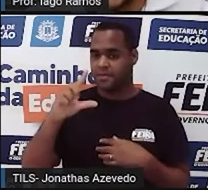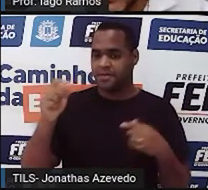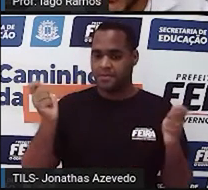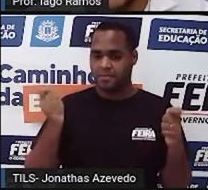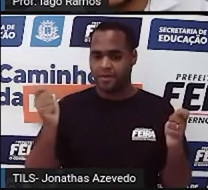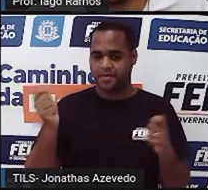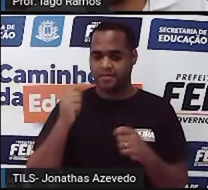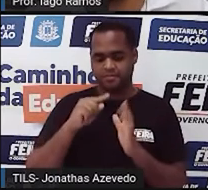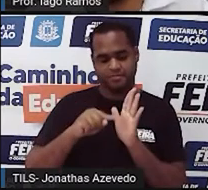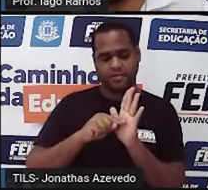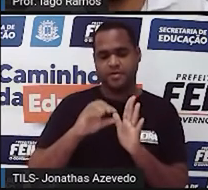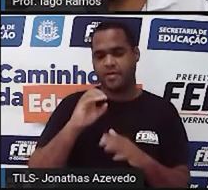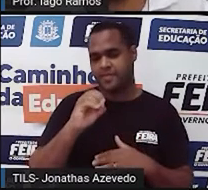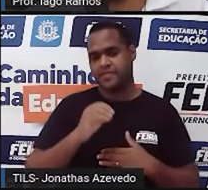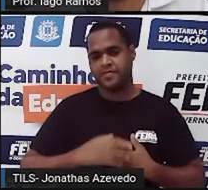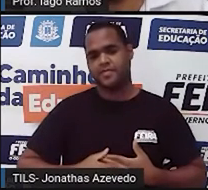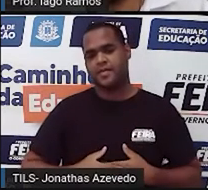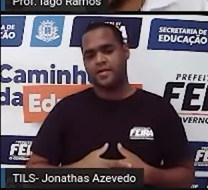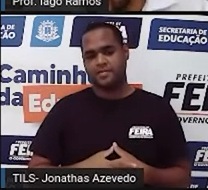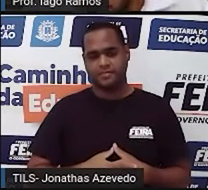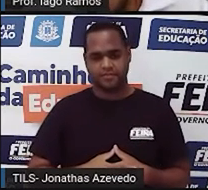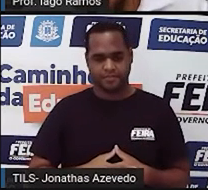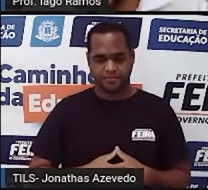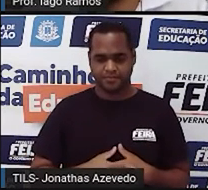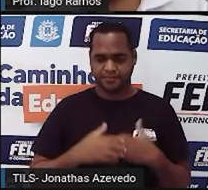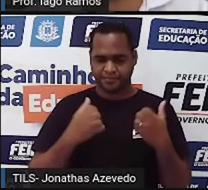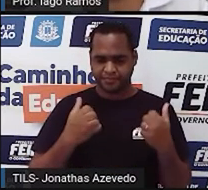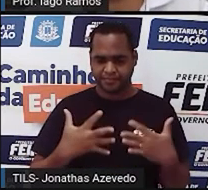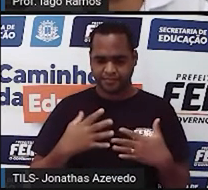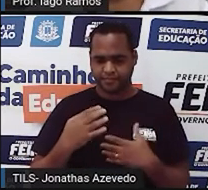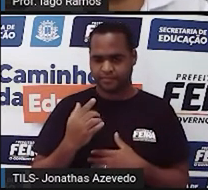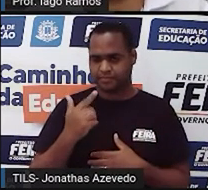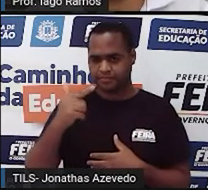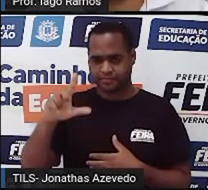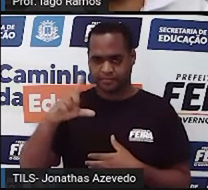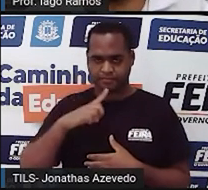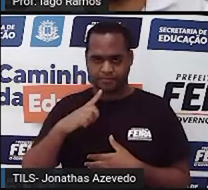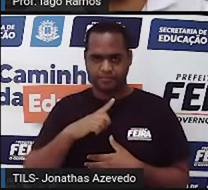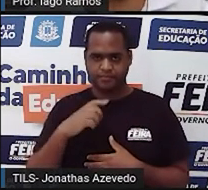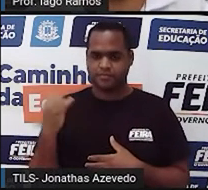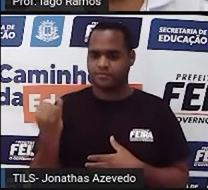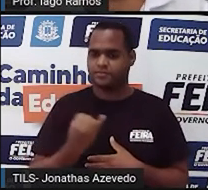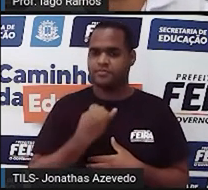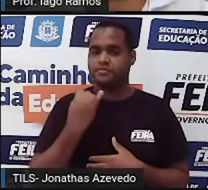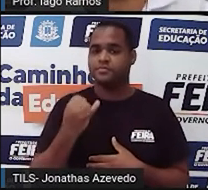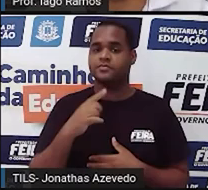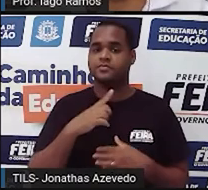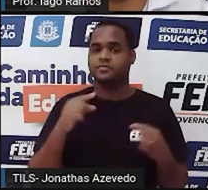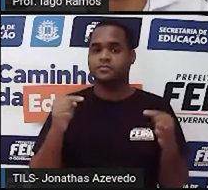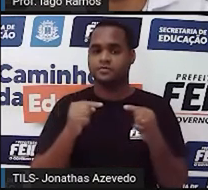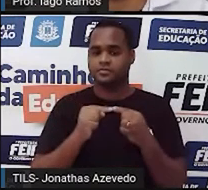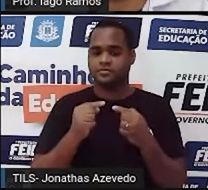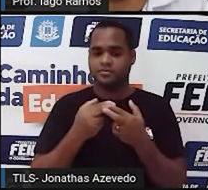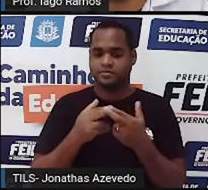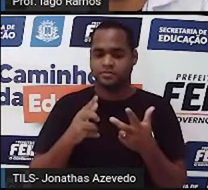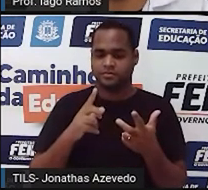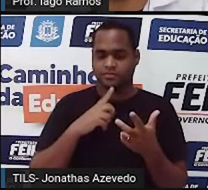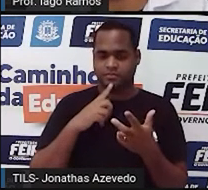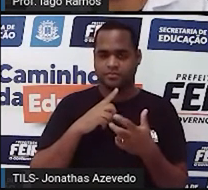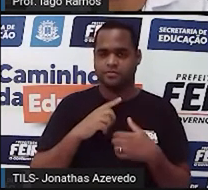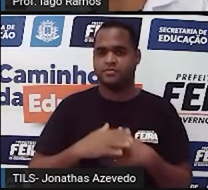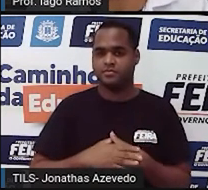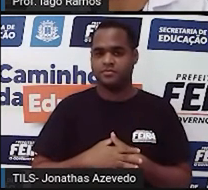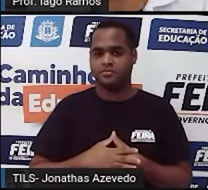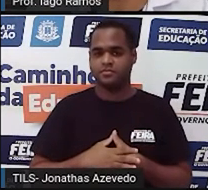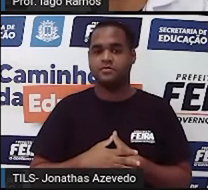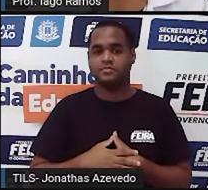menos o zero. Certo? E a outra propriedade do fechamento é quando você fizer a conta de menos